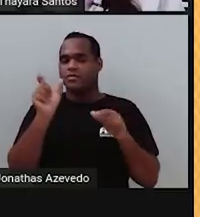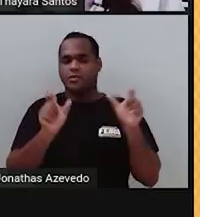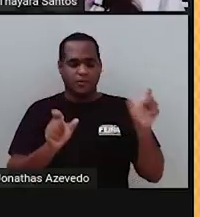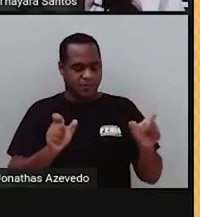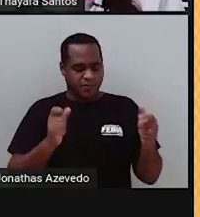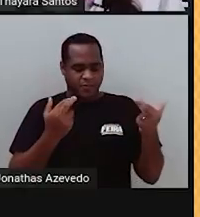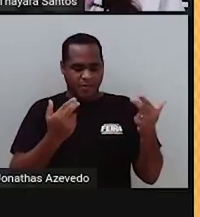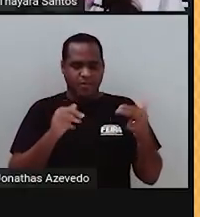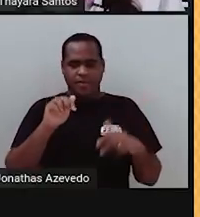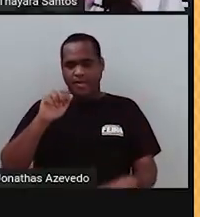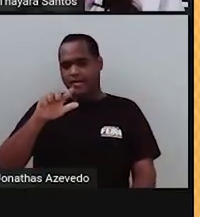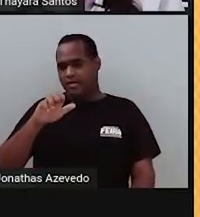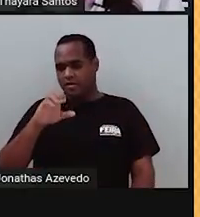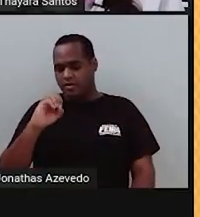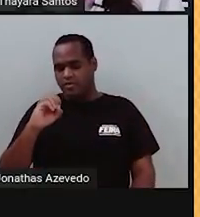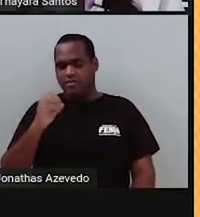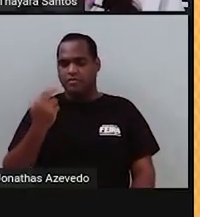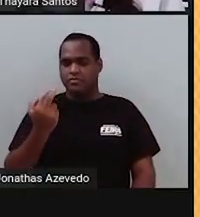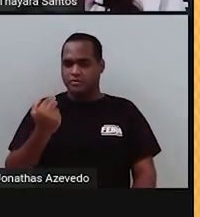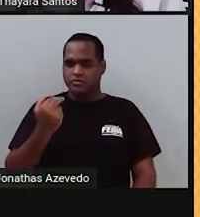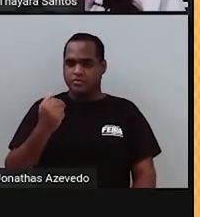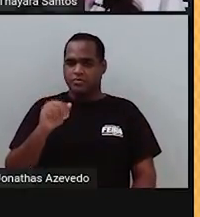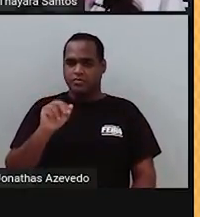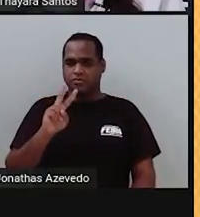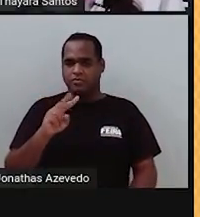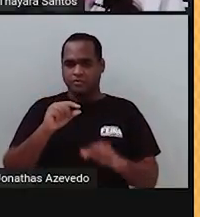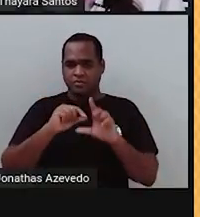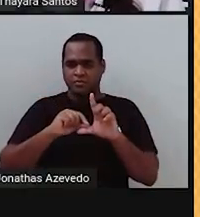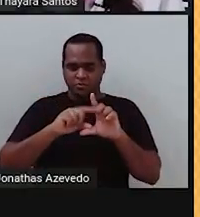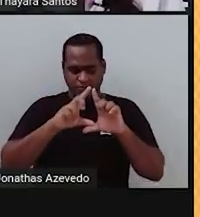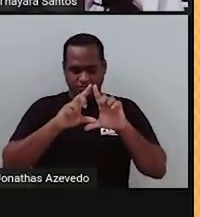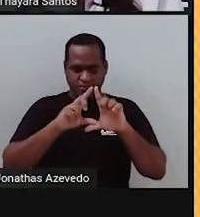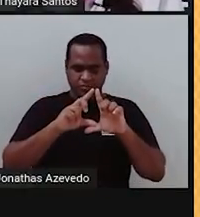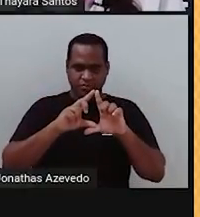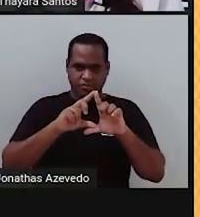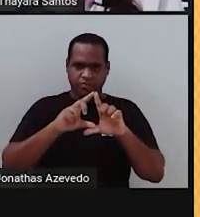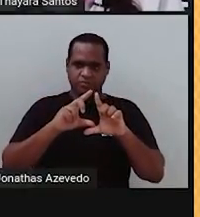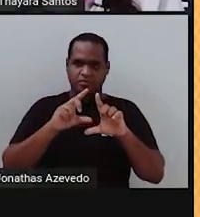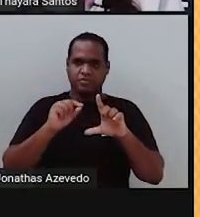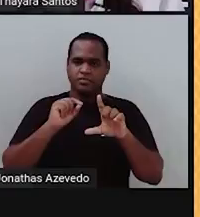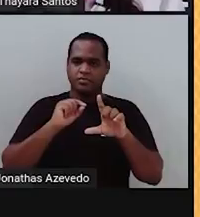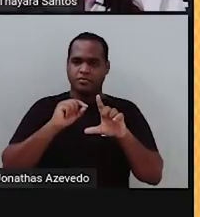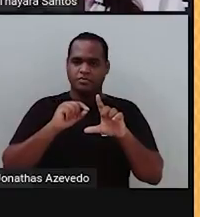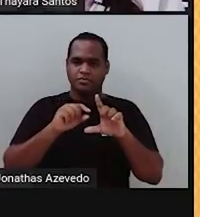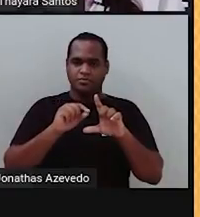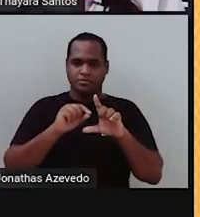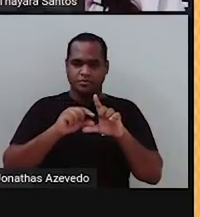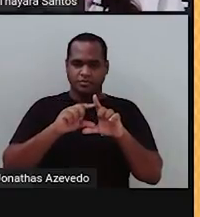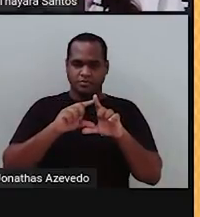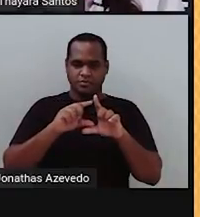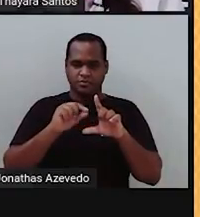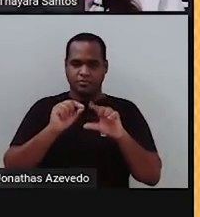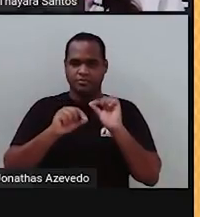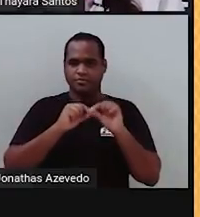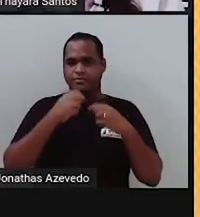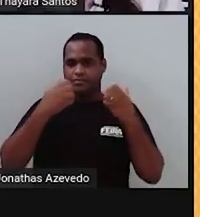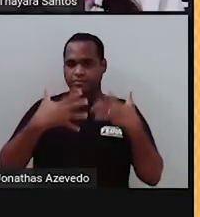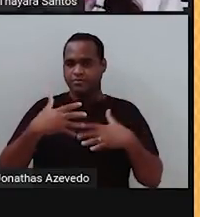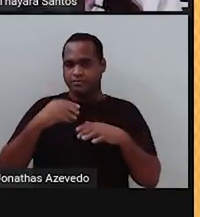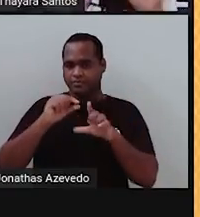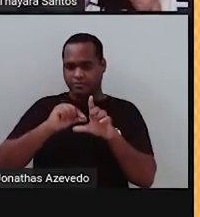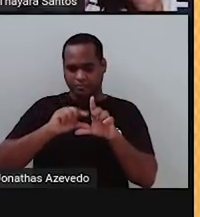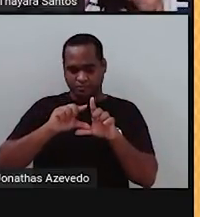os mesmos alelos. Então, se eu tenho um Vzão aqui, eu cruzo com essa planta de cá. Qual é a possibilidade? Nascer com os dois Vz